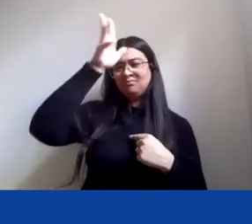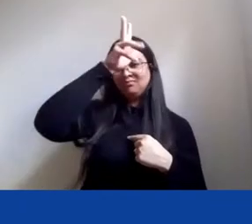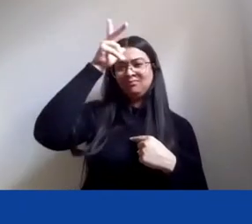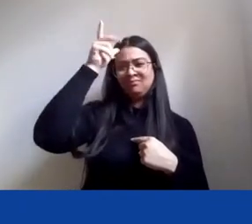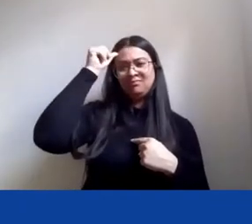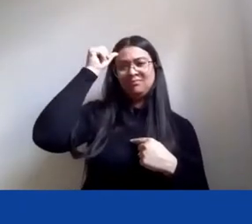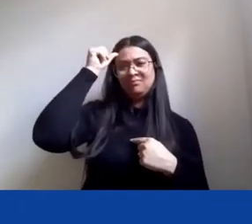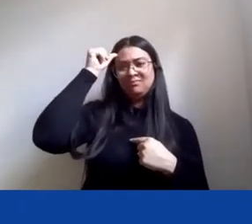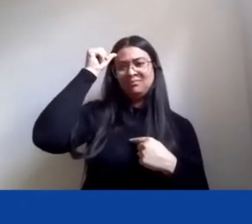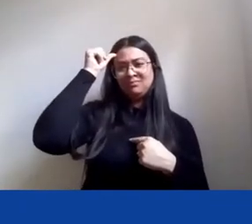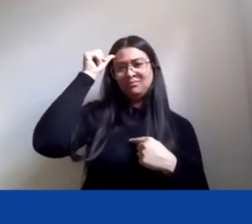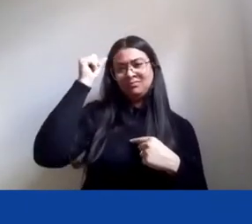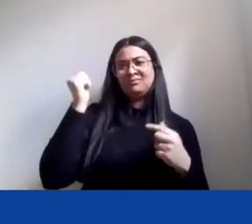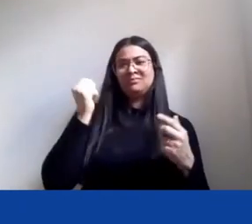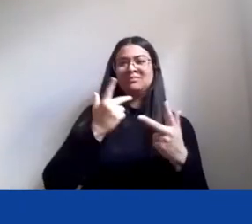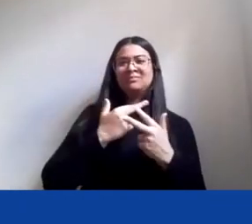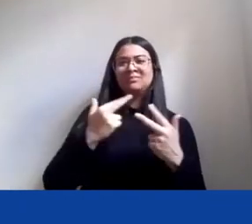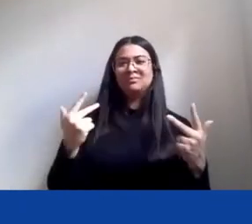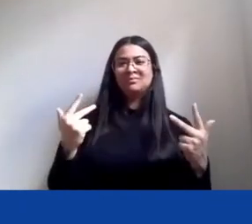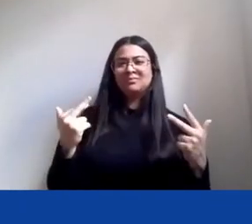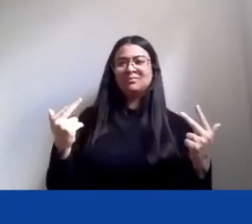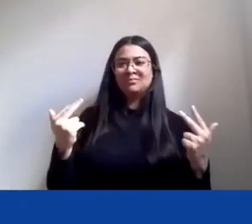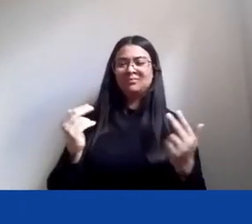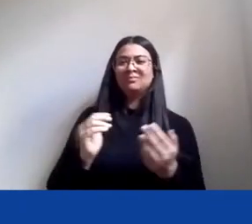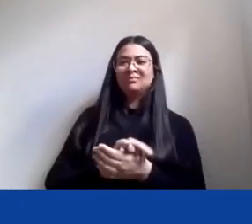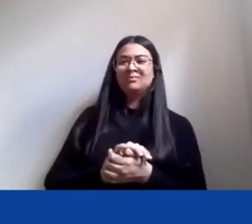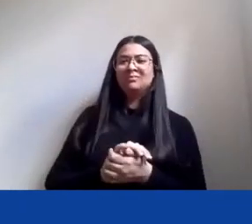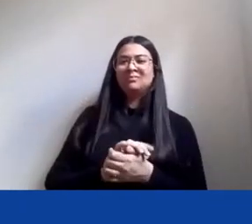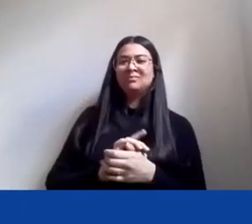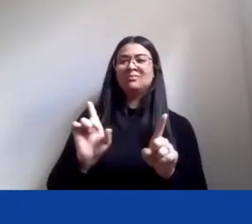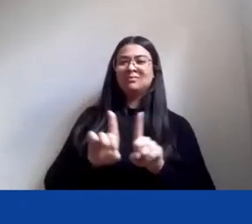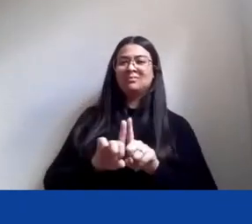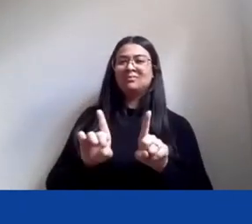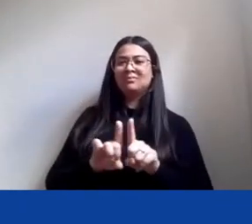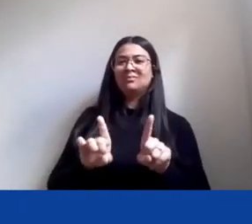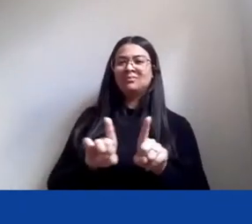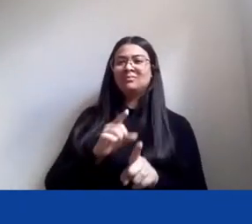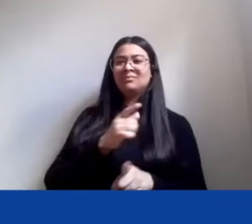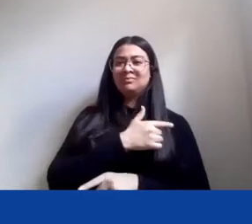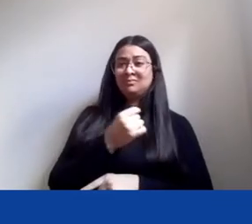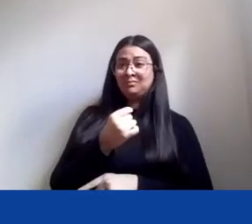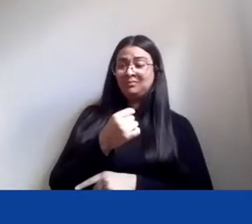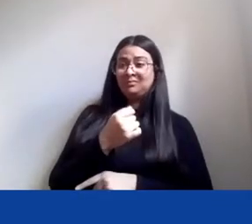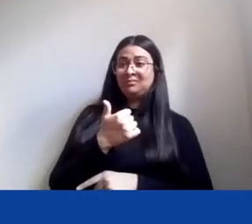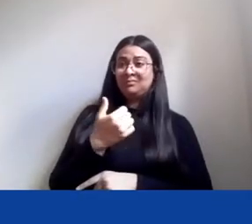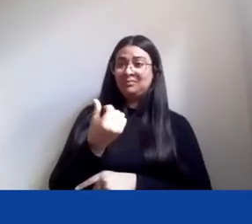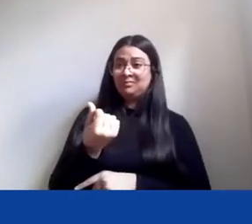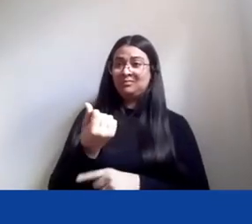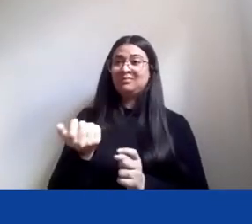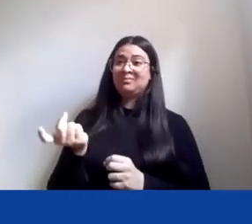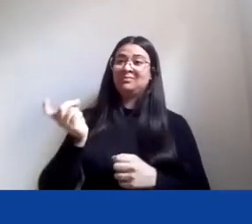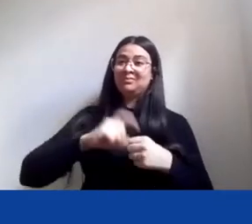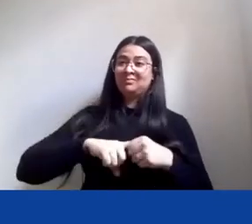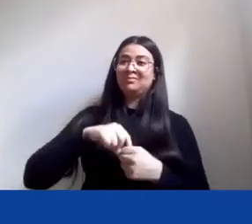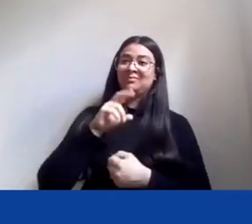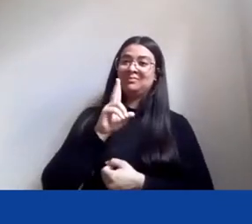das questões ambientais, etc. E, em 2016, ainda bem, ele volta para a UNB, onde,